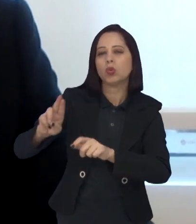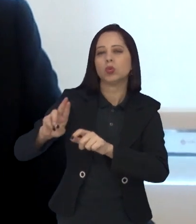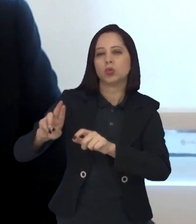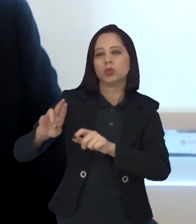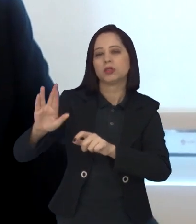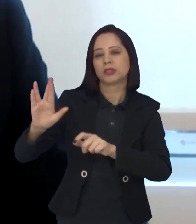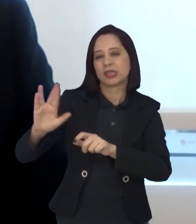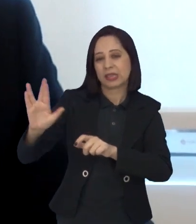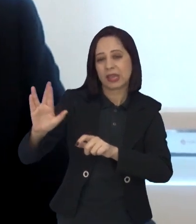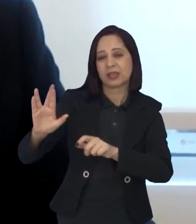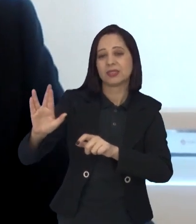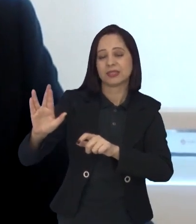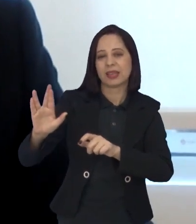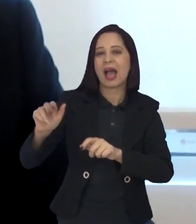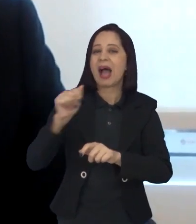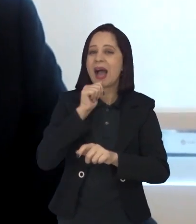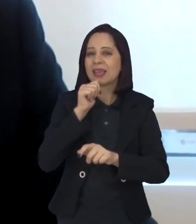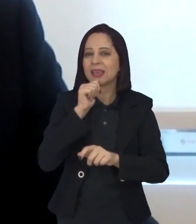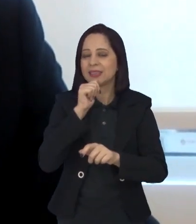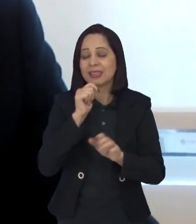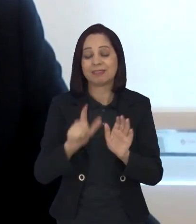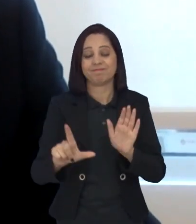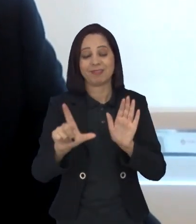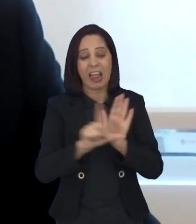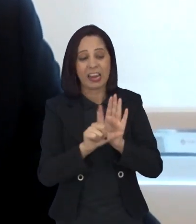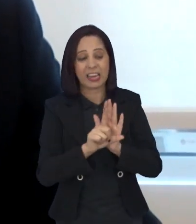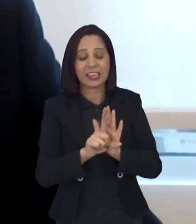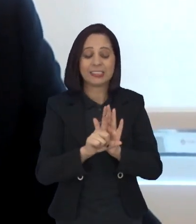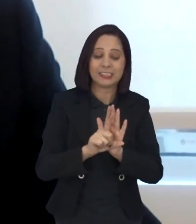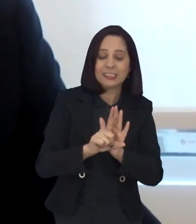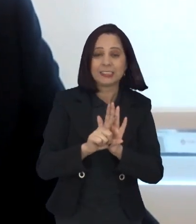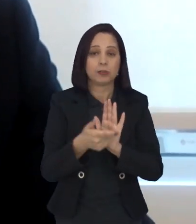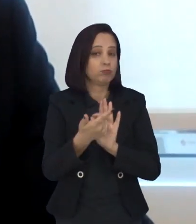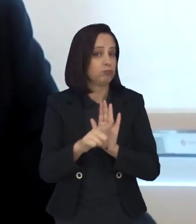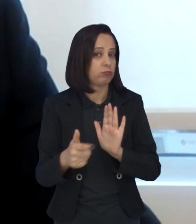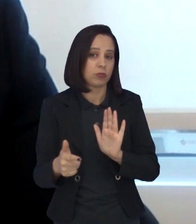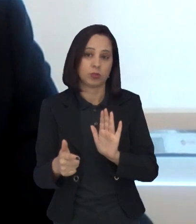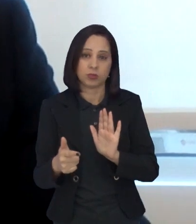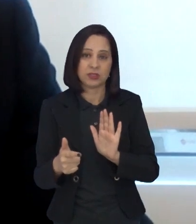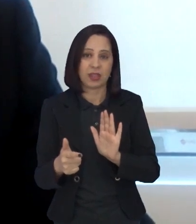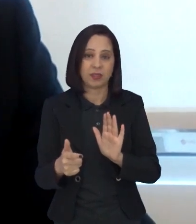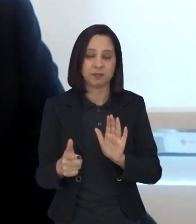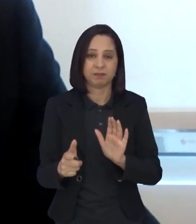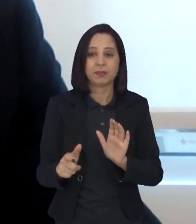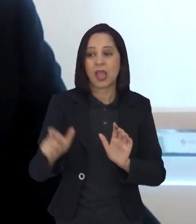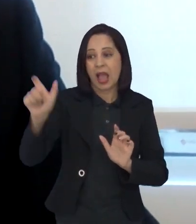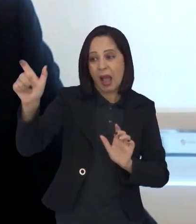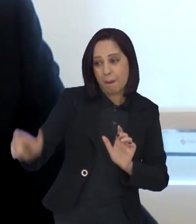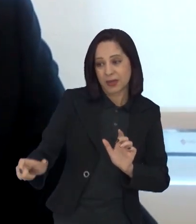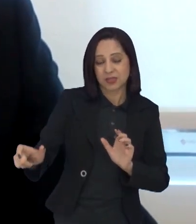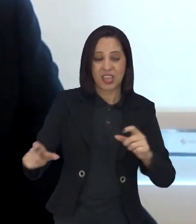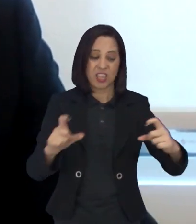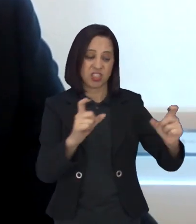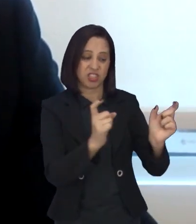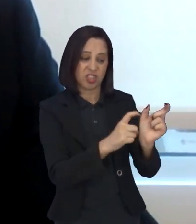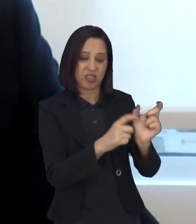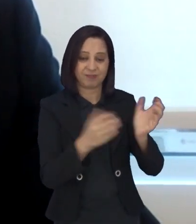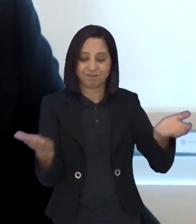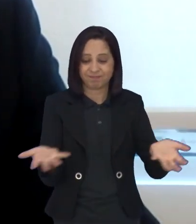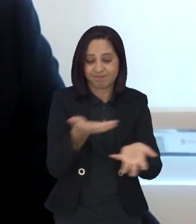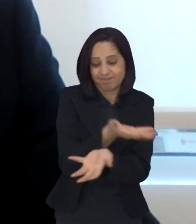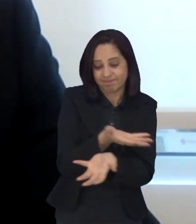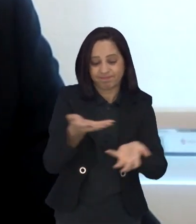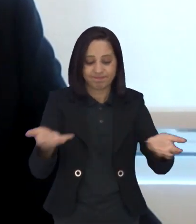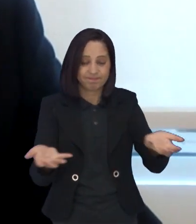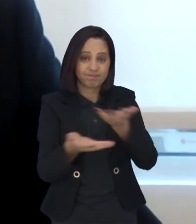saúde, ainda é bastante obscuro. Não há um entendimento consolidado. Mas, para aqueles que